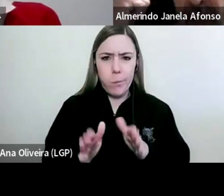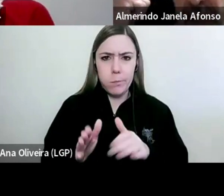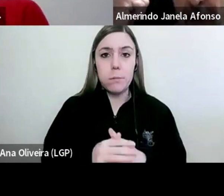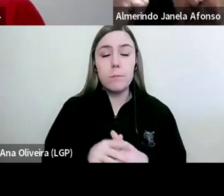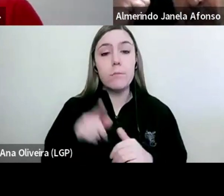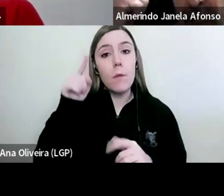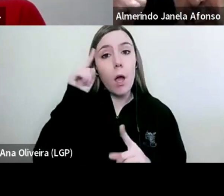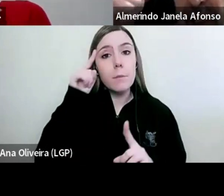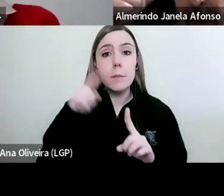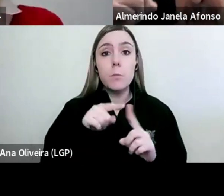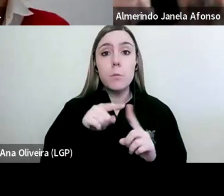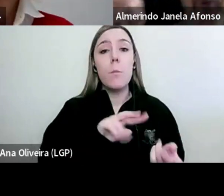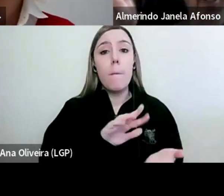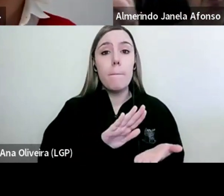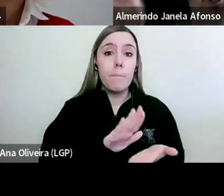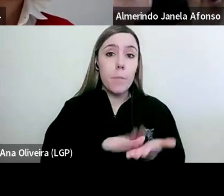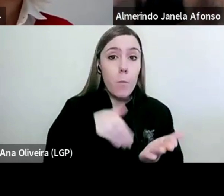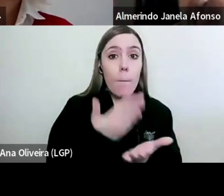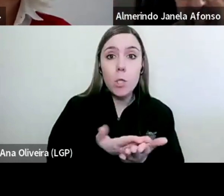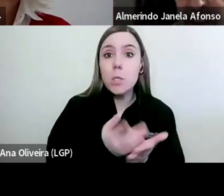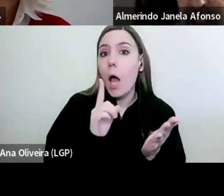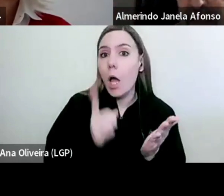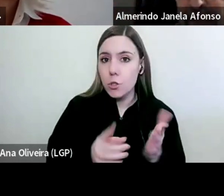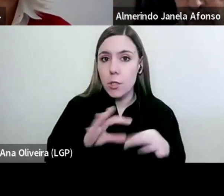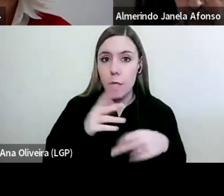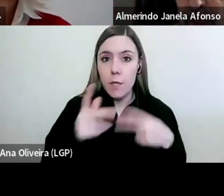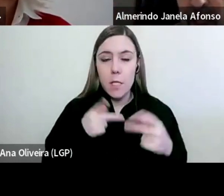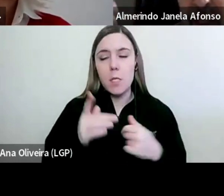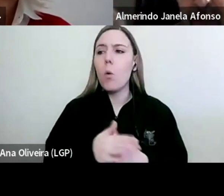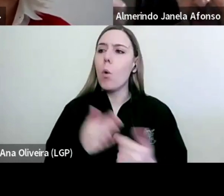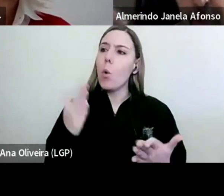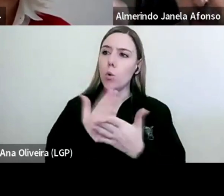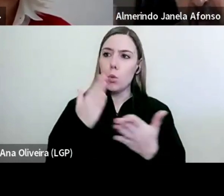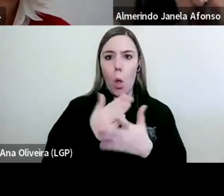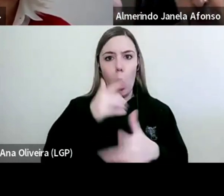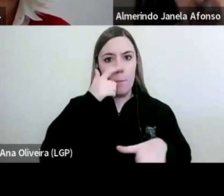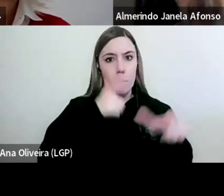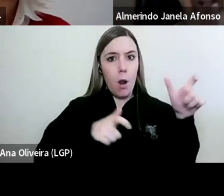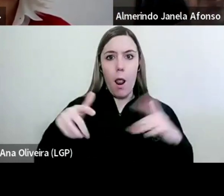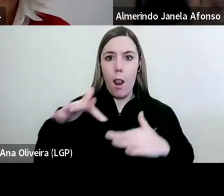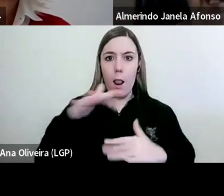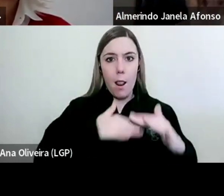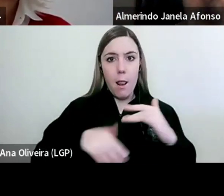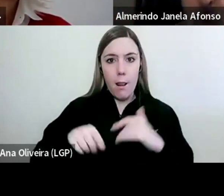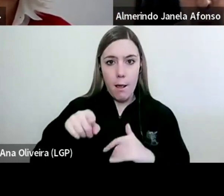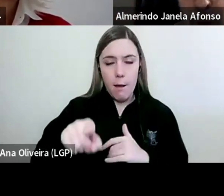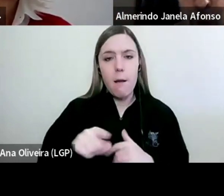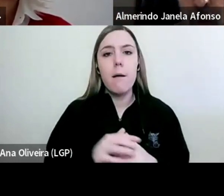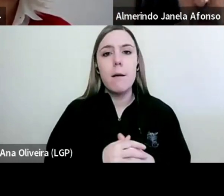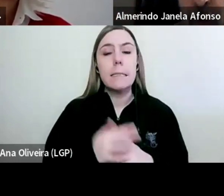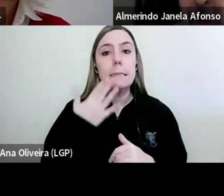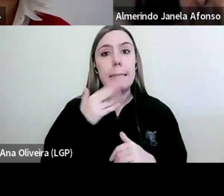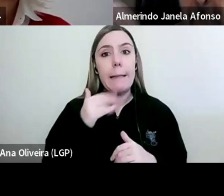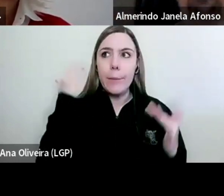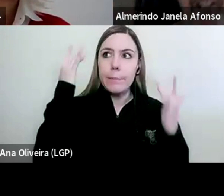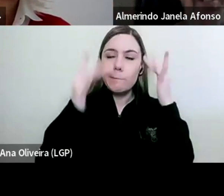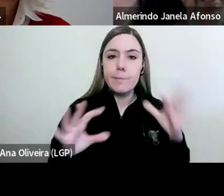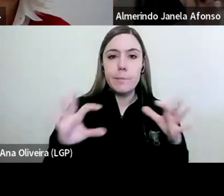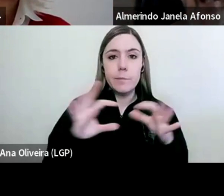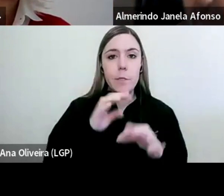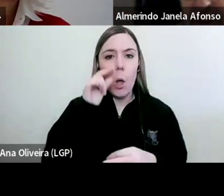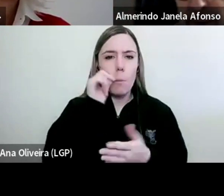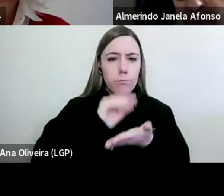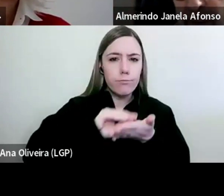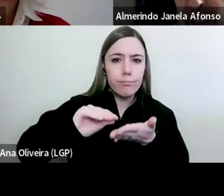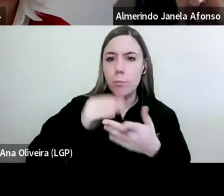para a avaliação remete para uma escola humanista que vai buscar os fundamentos em autores como Marx